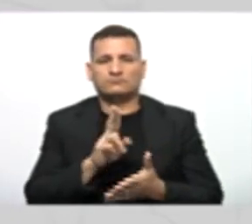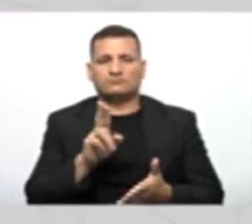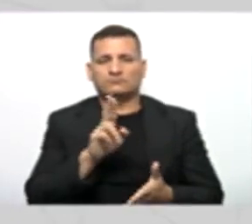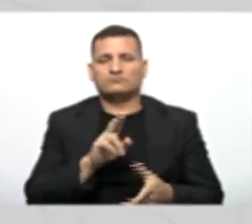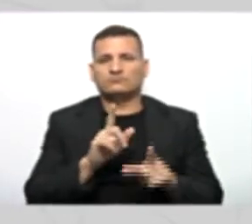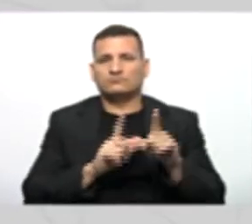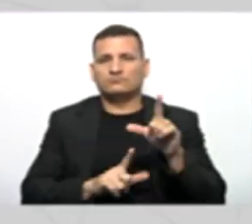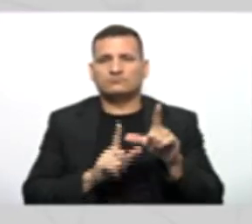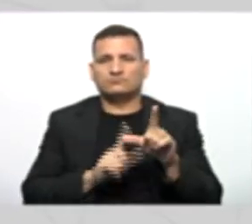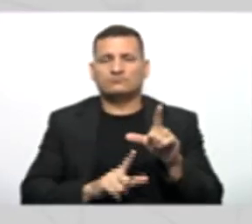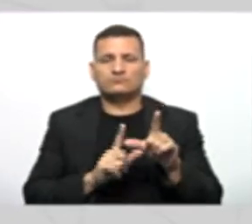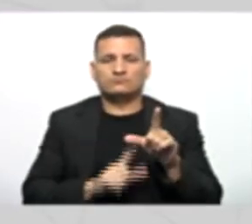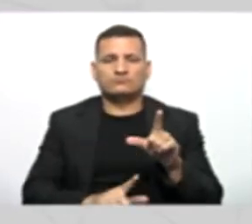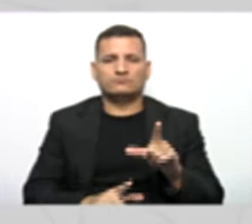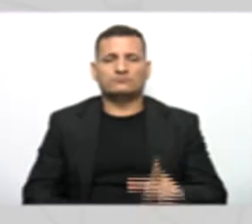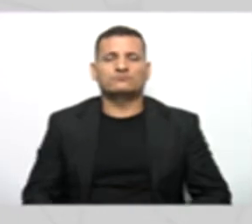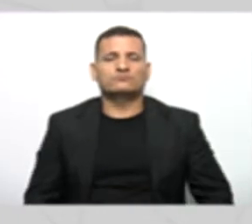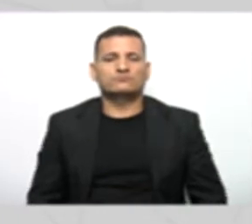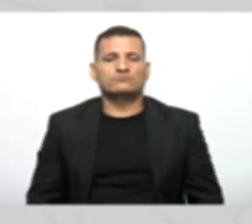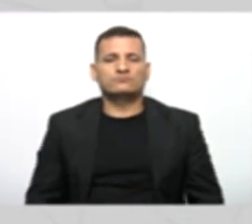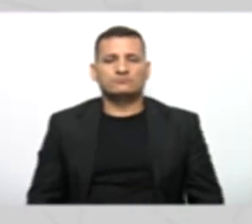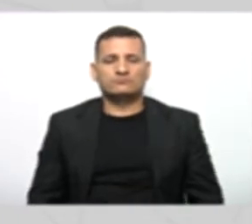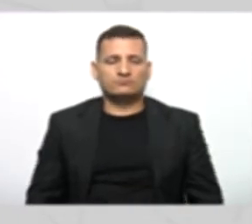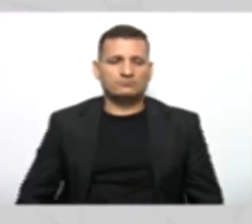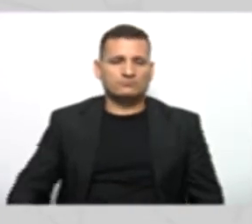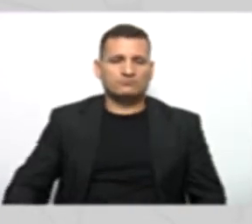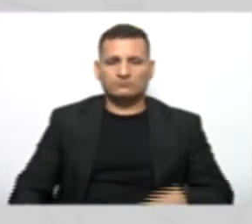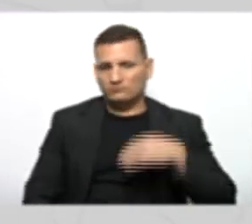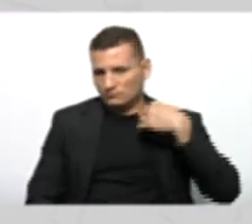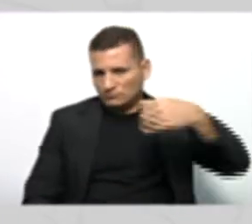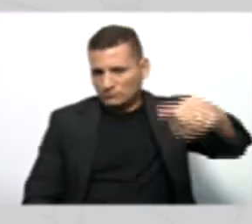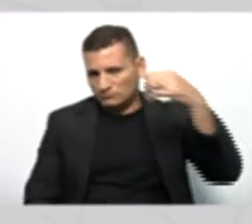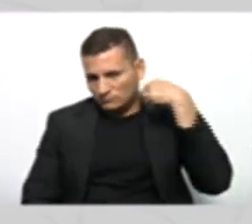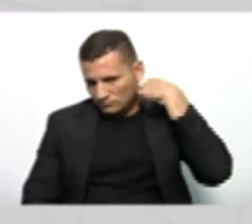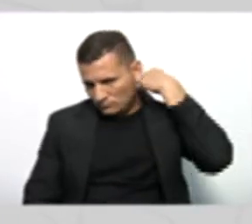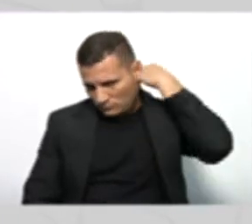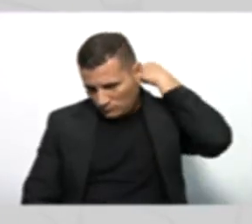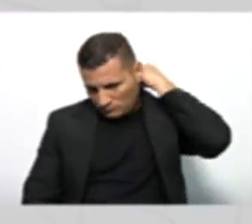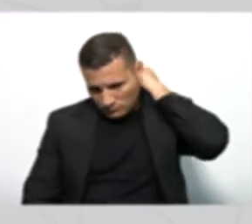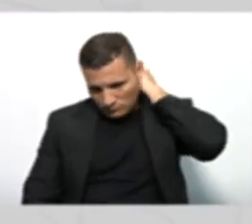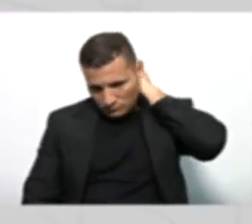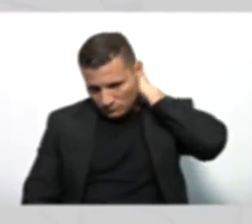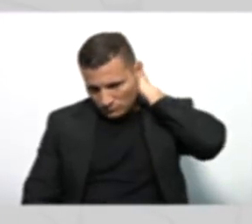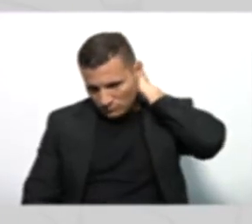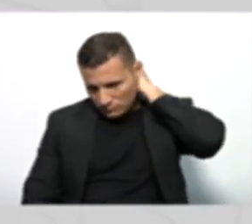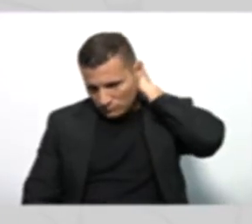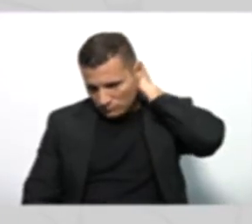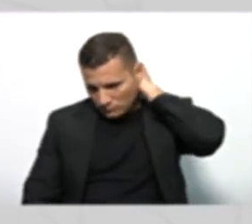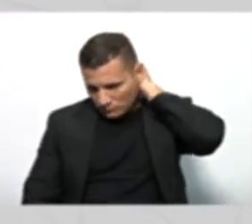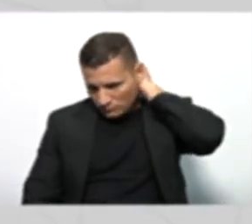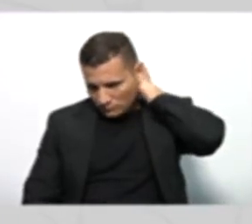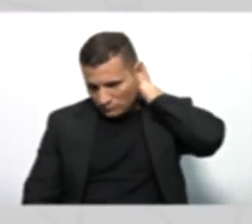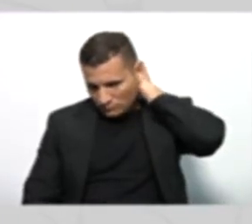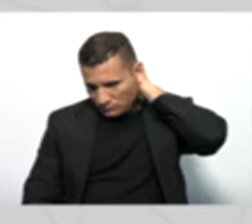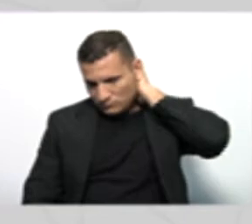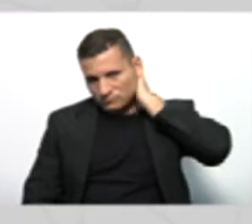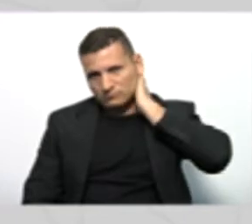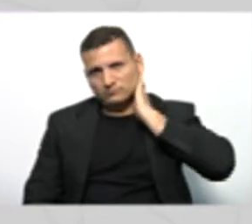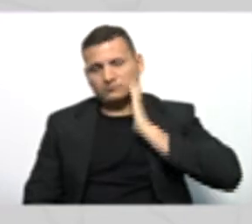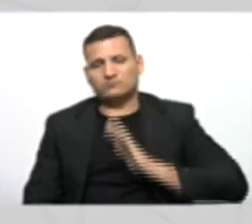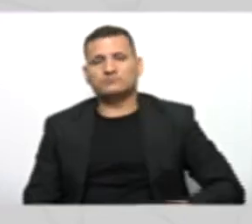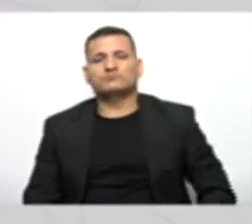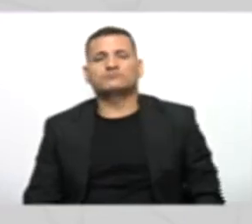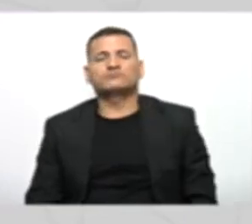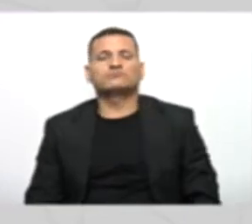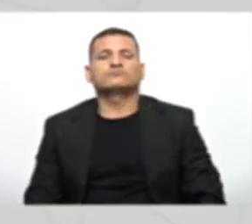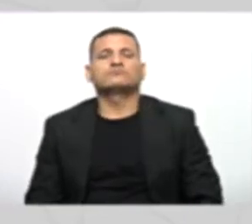referente a cada um dos atributos. Nome, endereço, telefone e assim sucessivamente. Ok? Então, nós